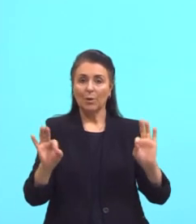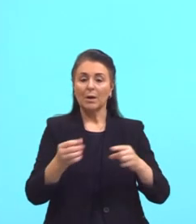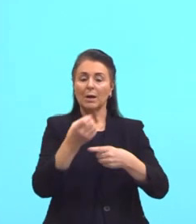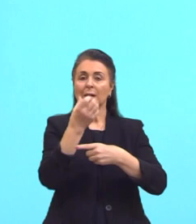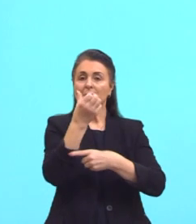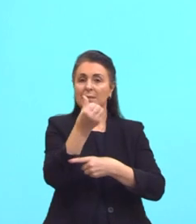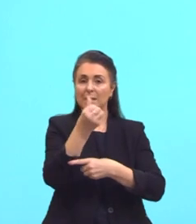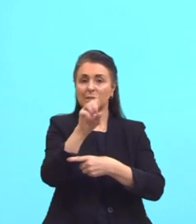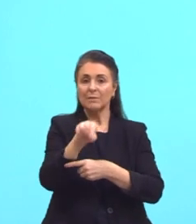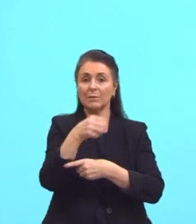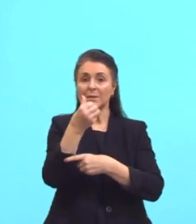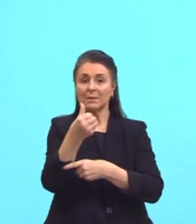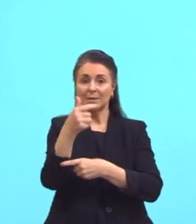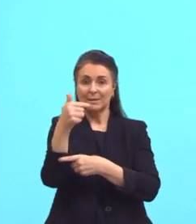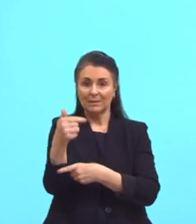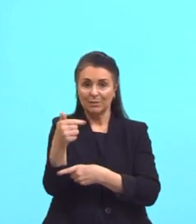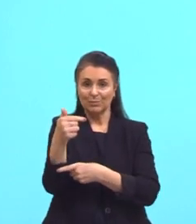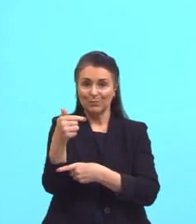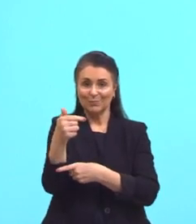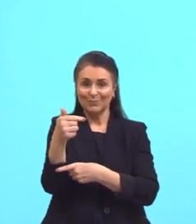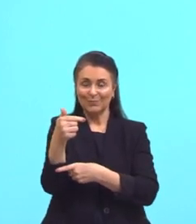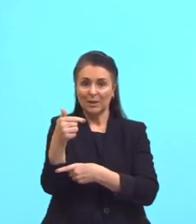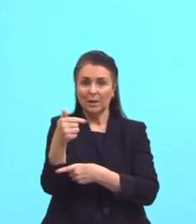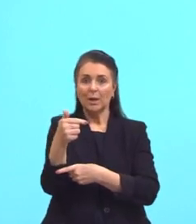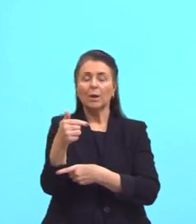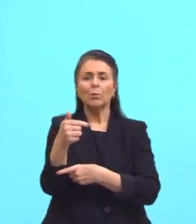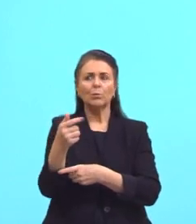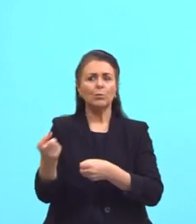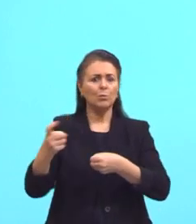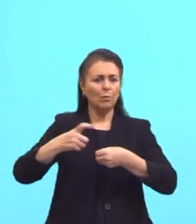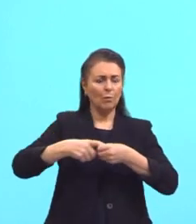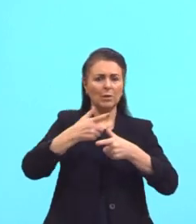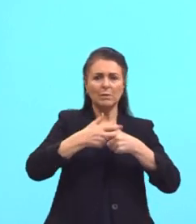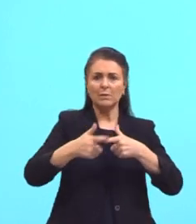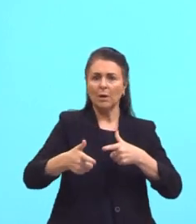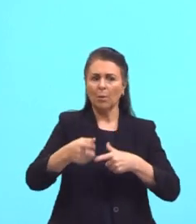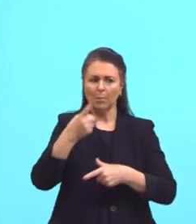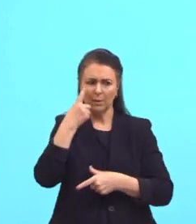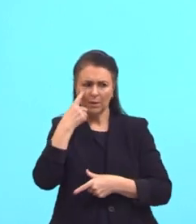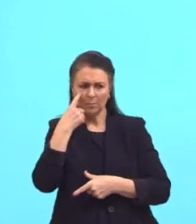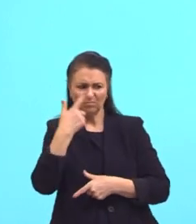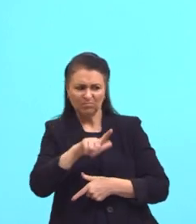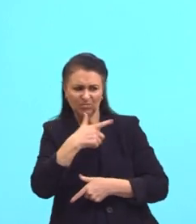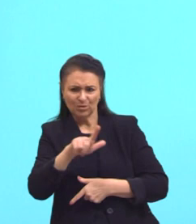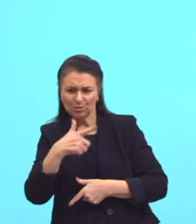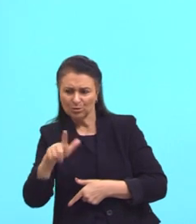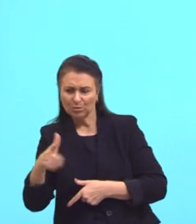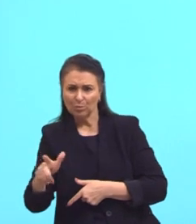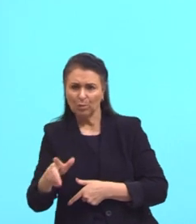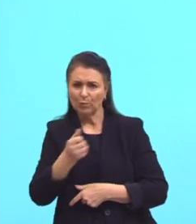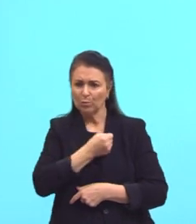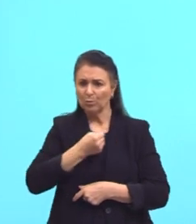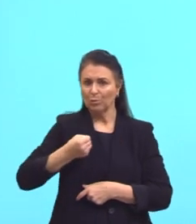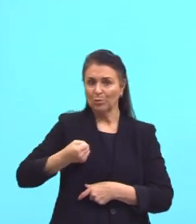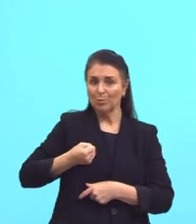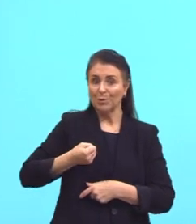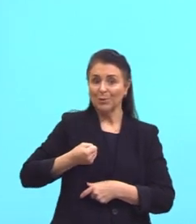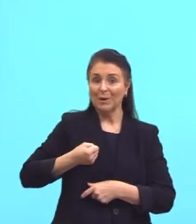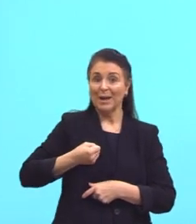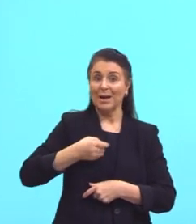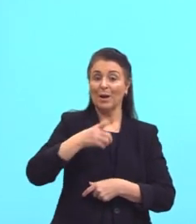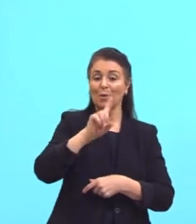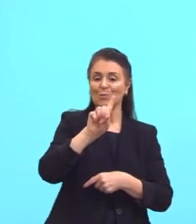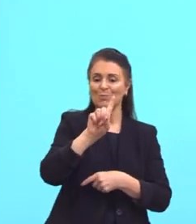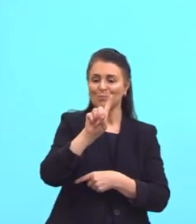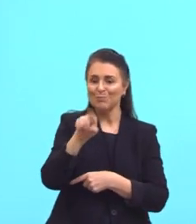,67. Quando vocês montarem a divisão e viu que repetiu ali 2, 3 vezes o valor, é uma dízima periódica.